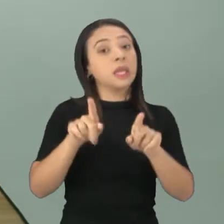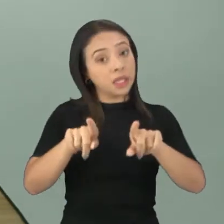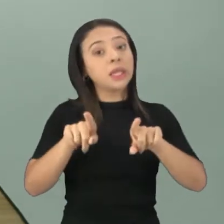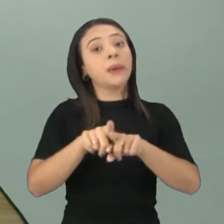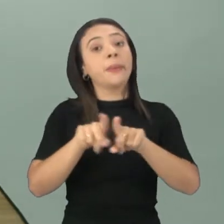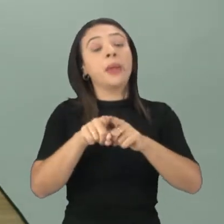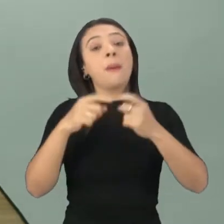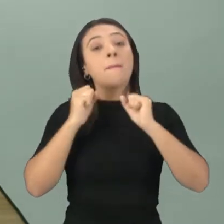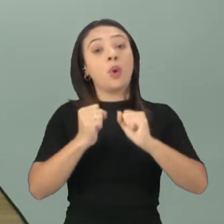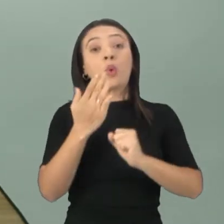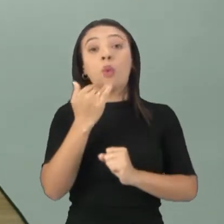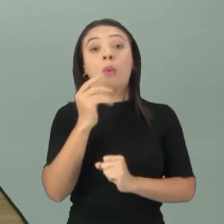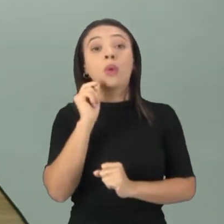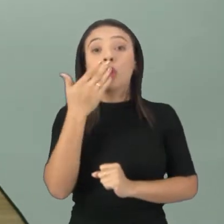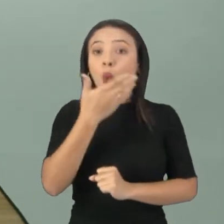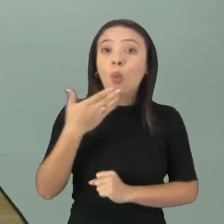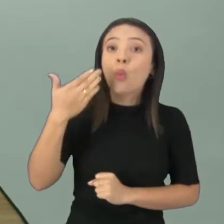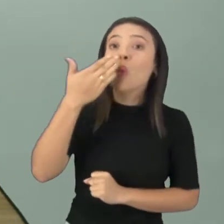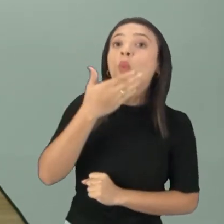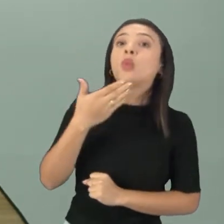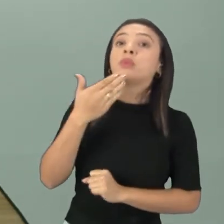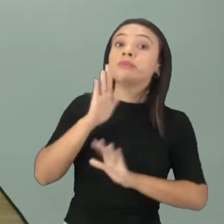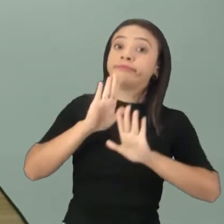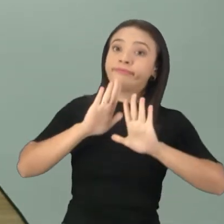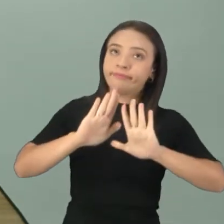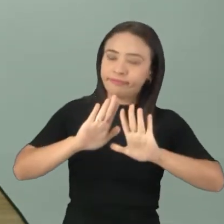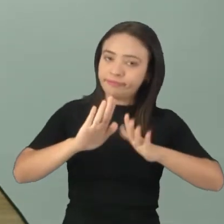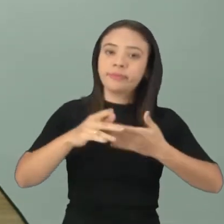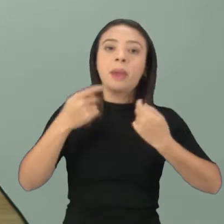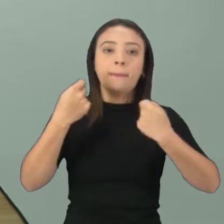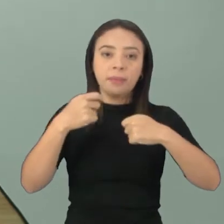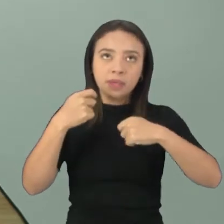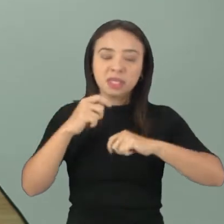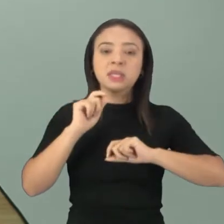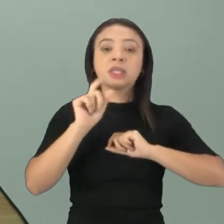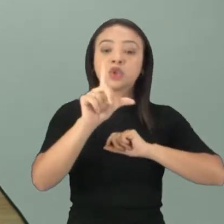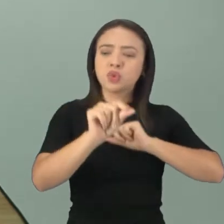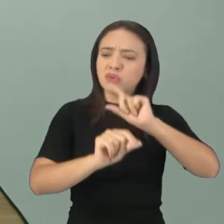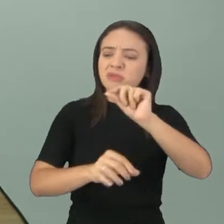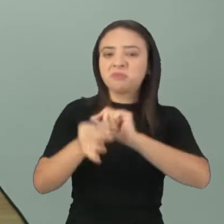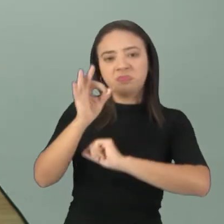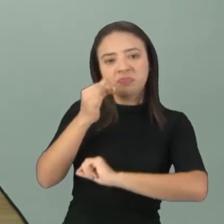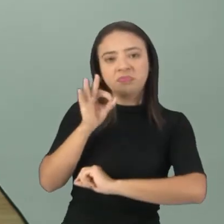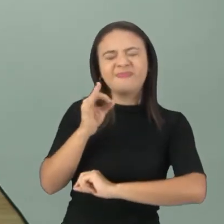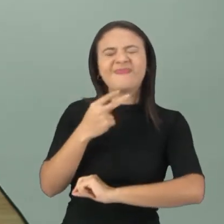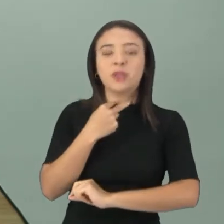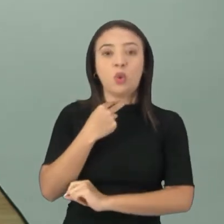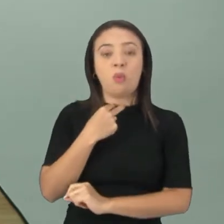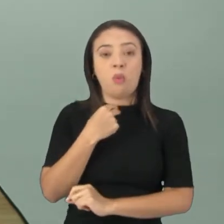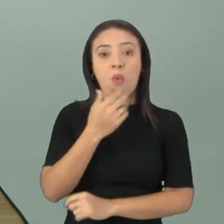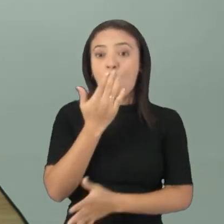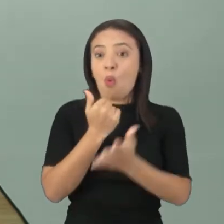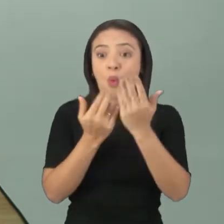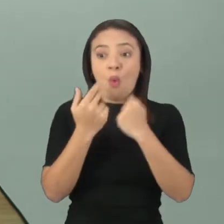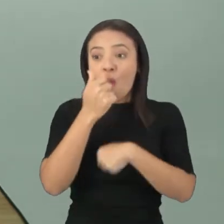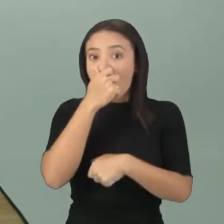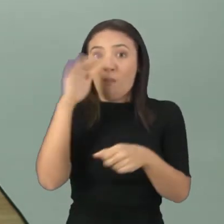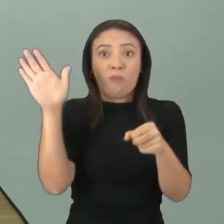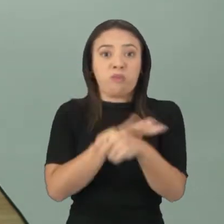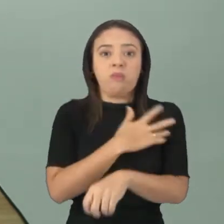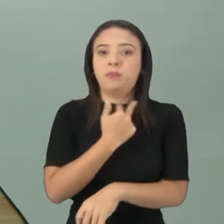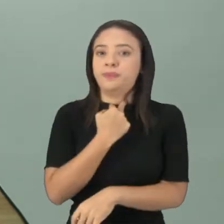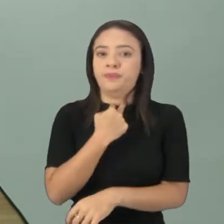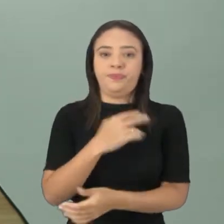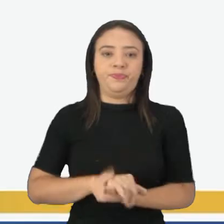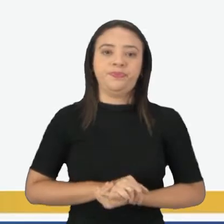os doces, os salgados, mas com as boas escolhas e nada de excesso. Um